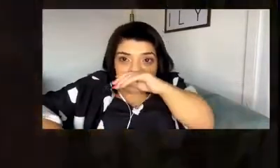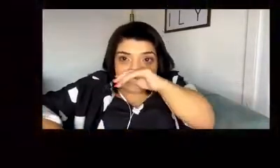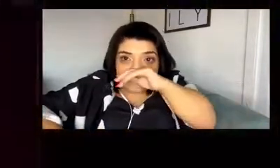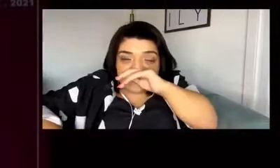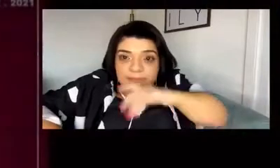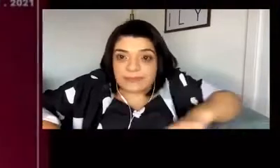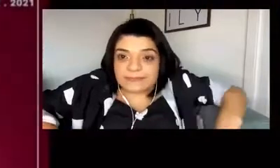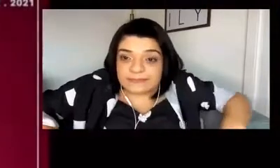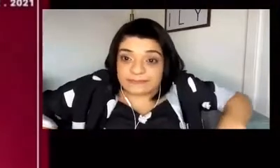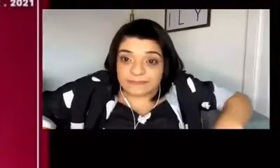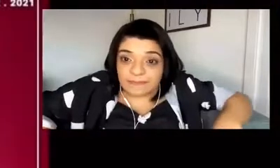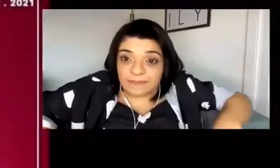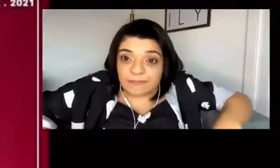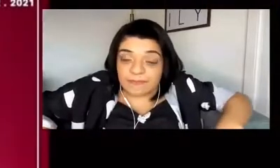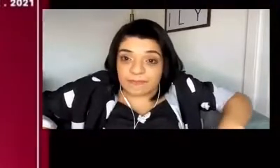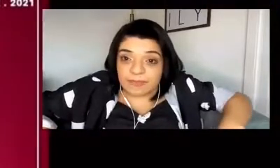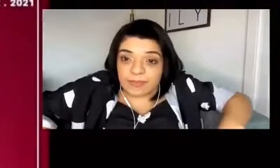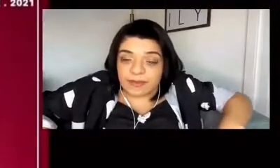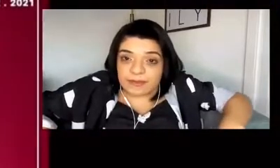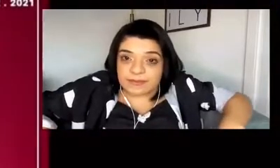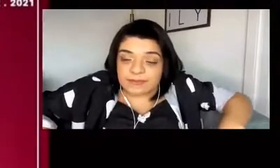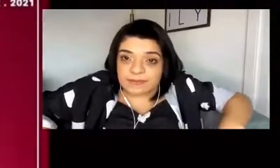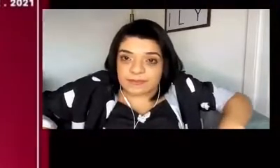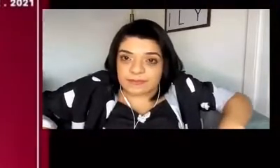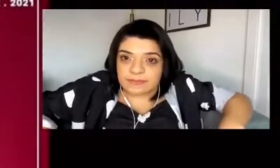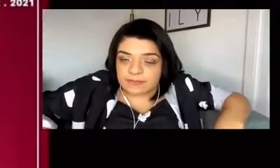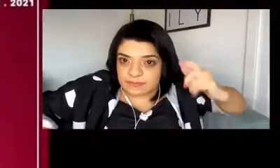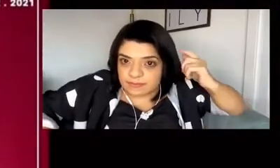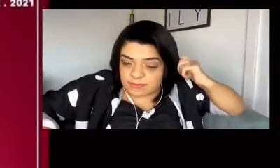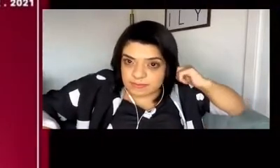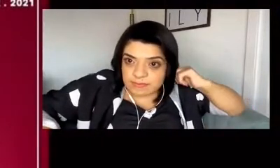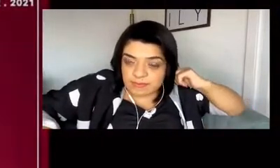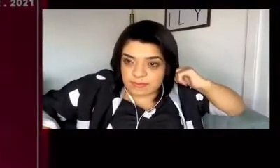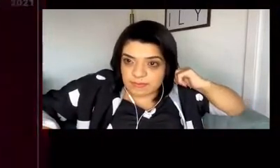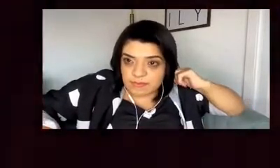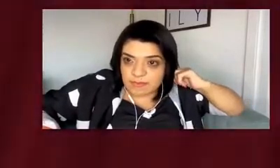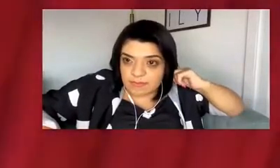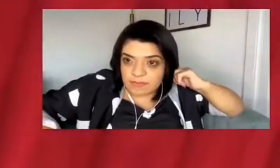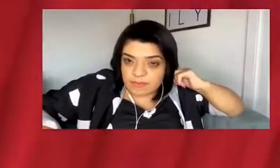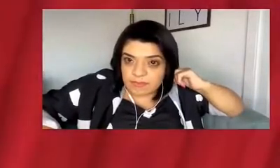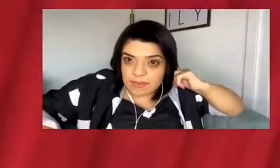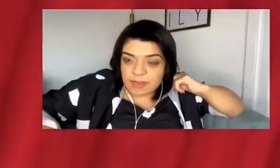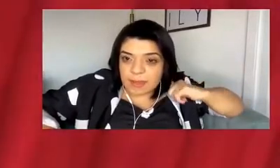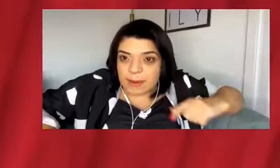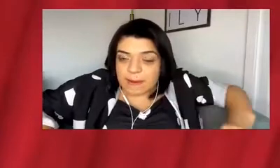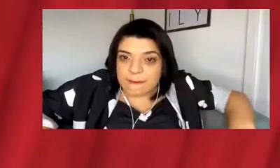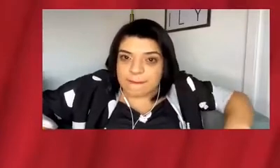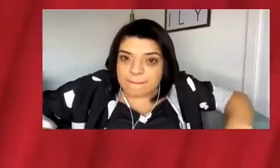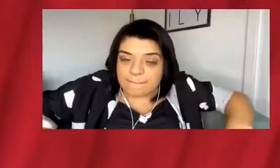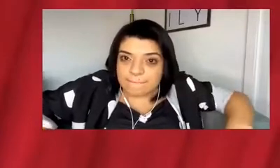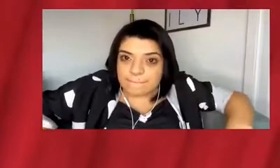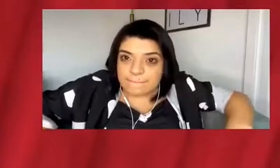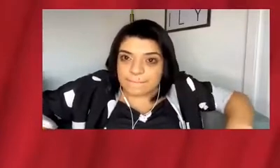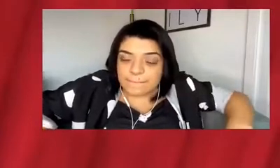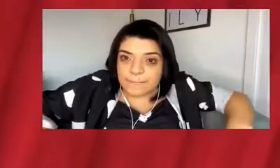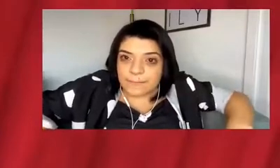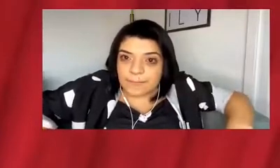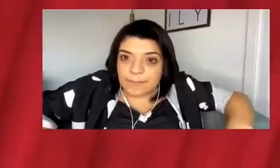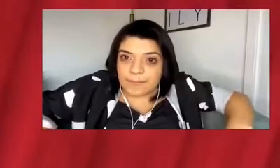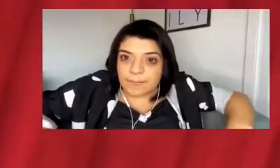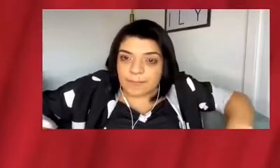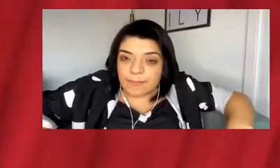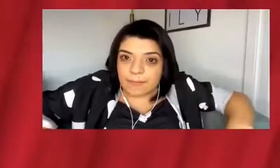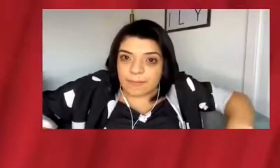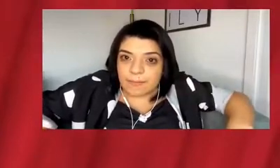É a missão que você abraçou e que você abraça muito bem. Que é de acabar com os preconceitos. Que é de